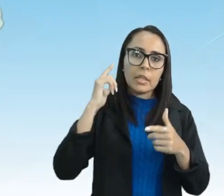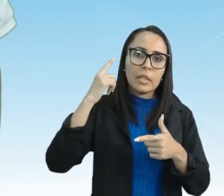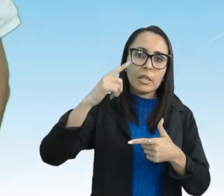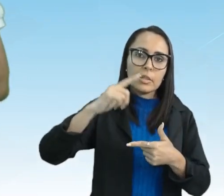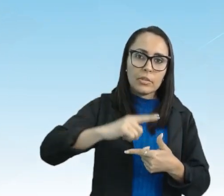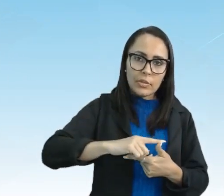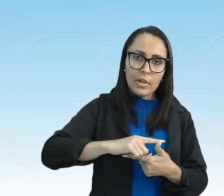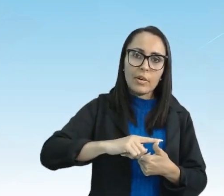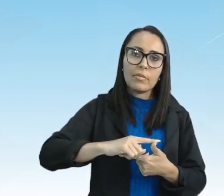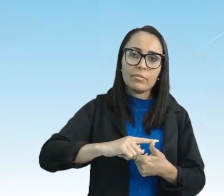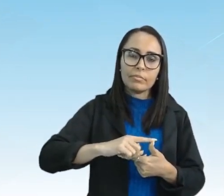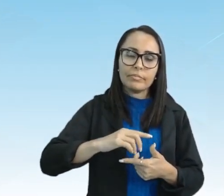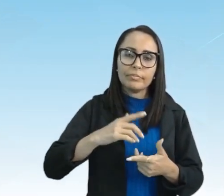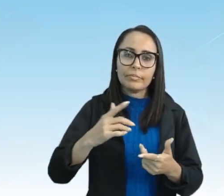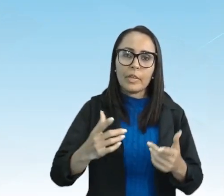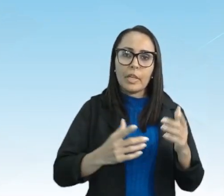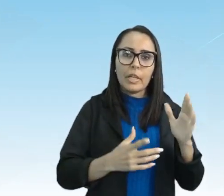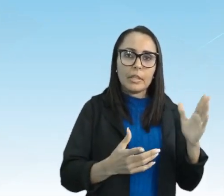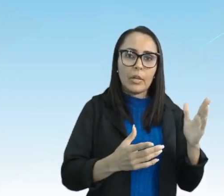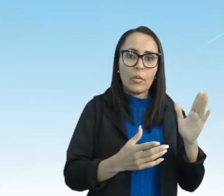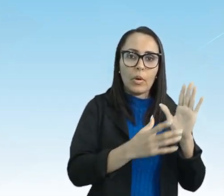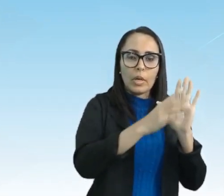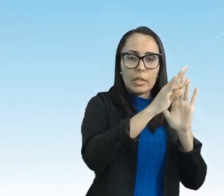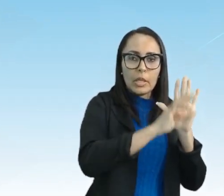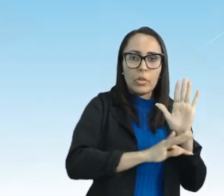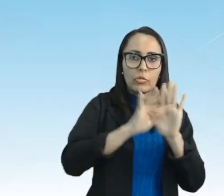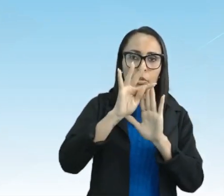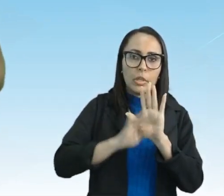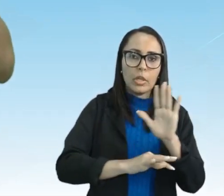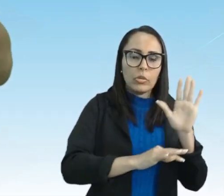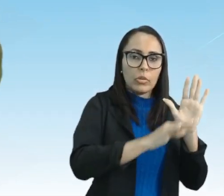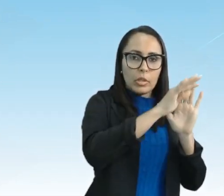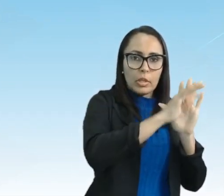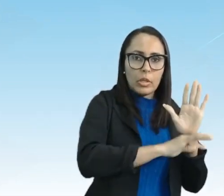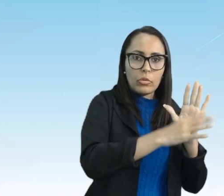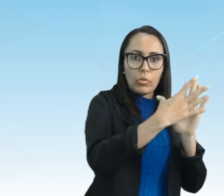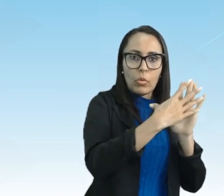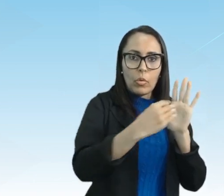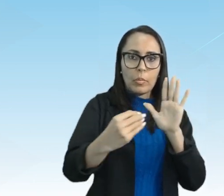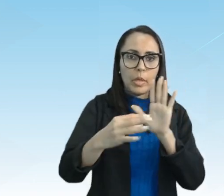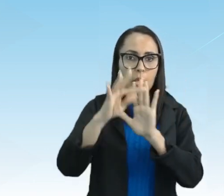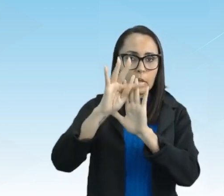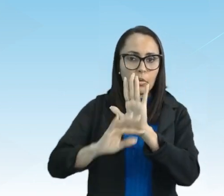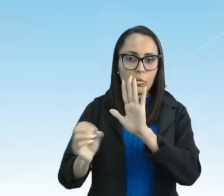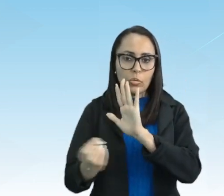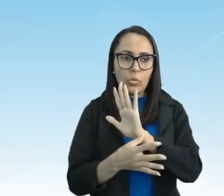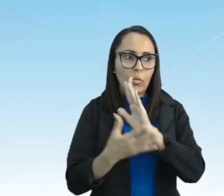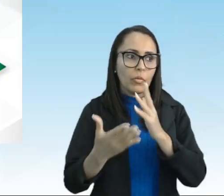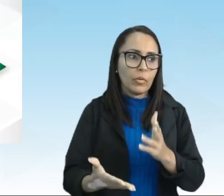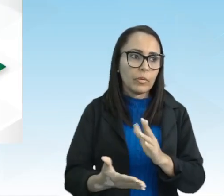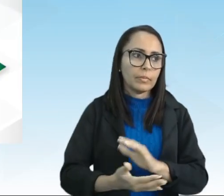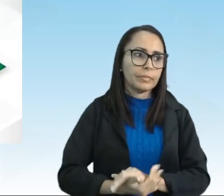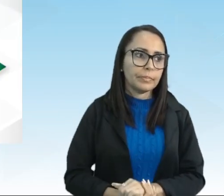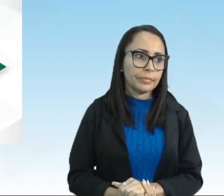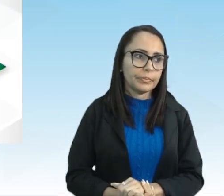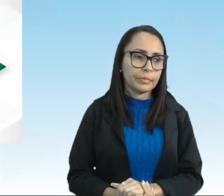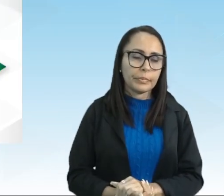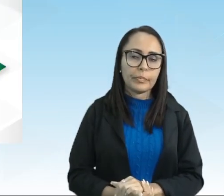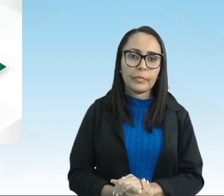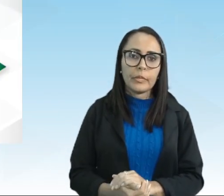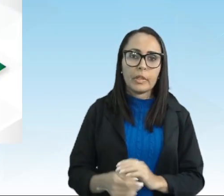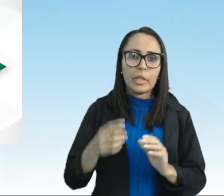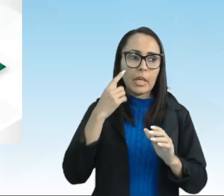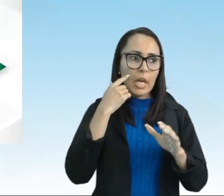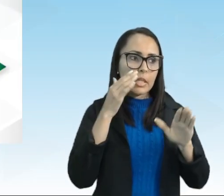daquele conto de fábulas conhecido a intencionalidade olhando para a tela nós temos a